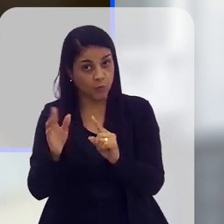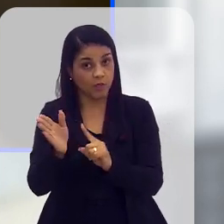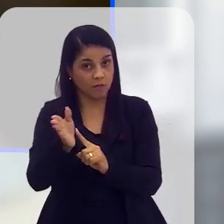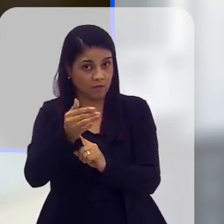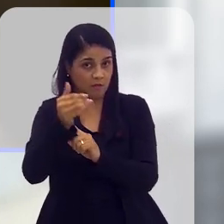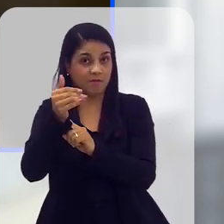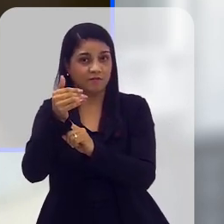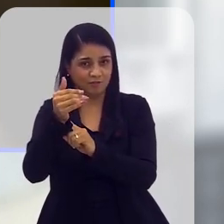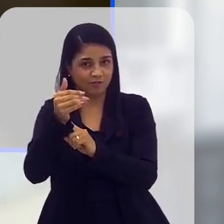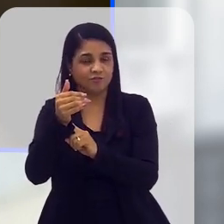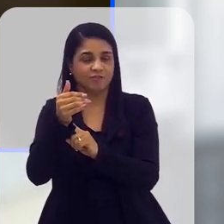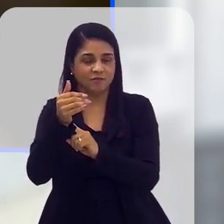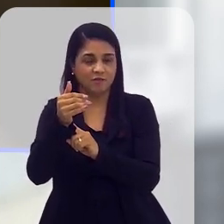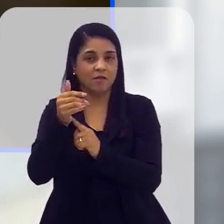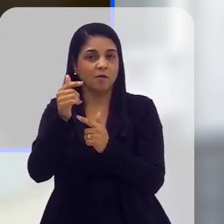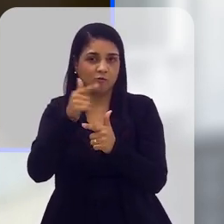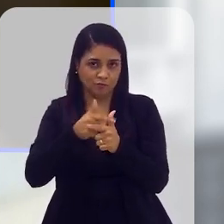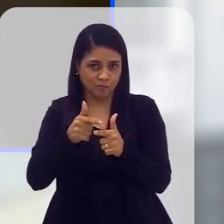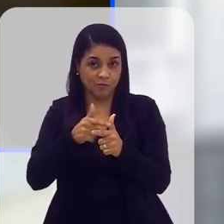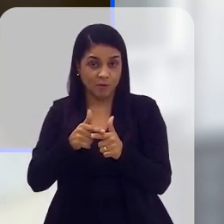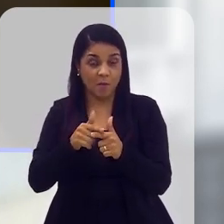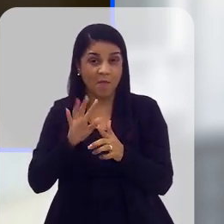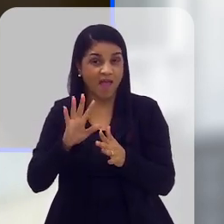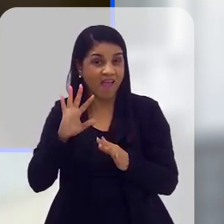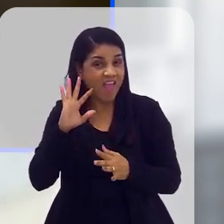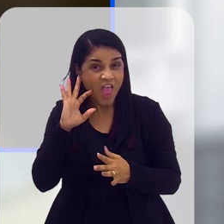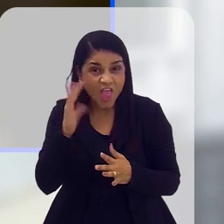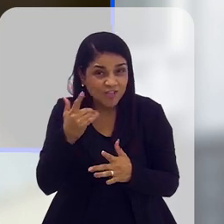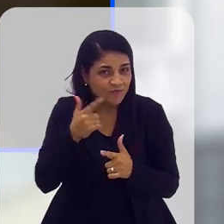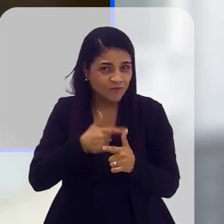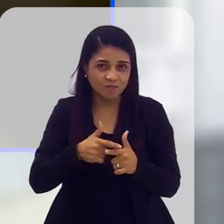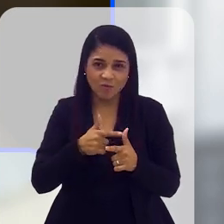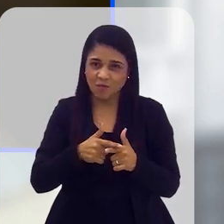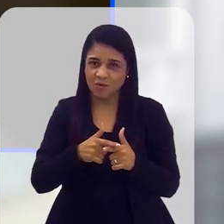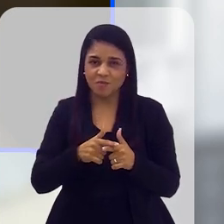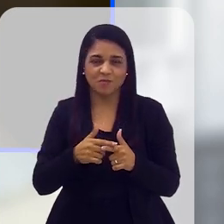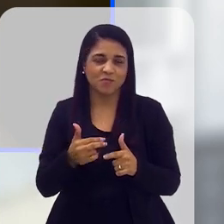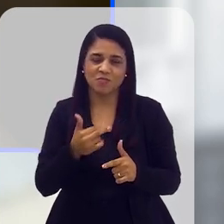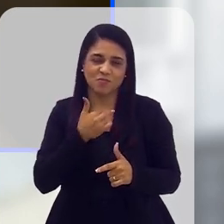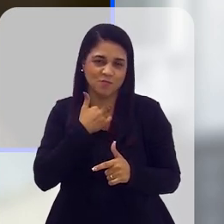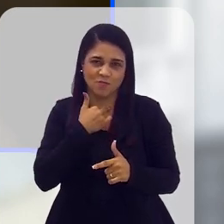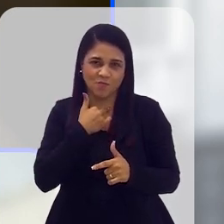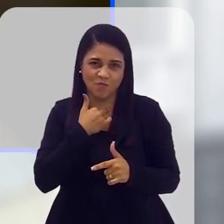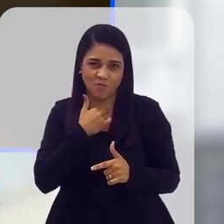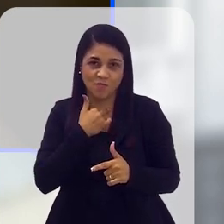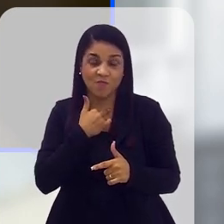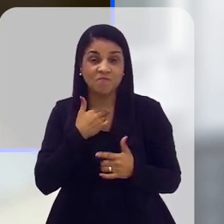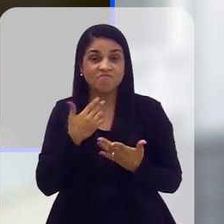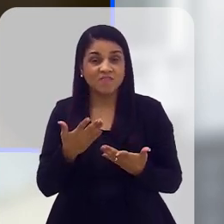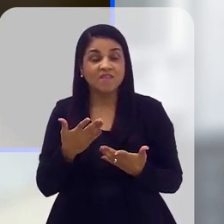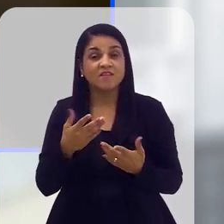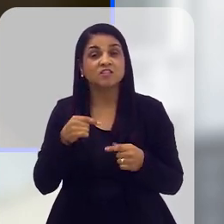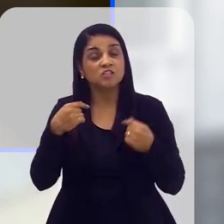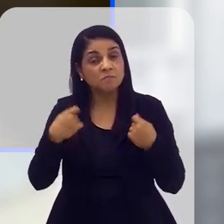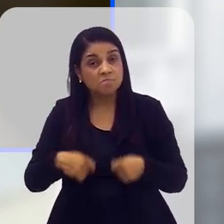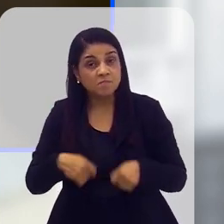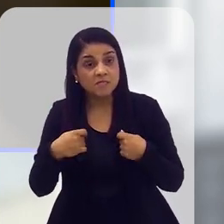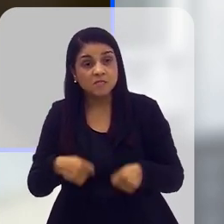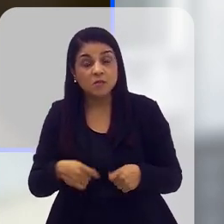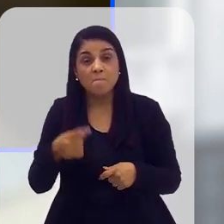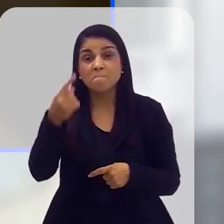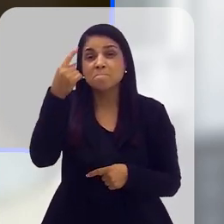reduzir, mas elas não serão problemas. Então, realmente, um repensar, é um paradigma, realmente,